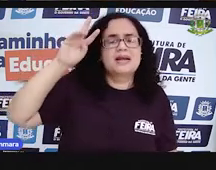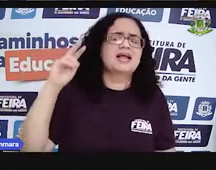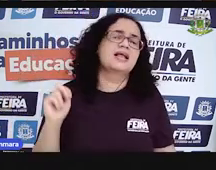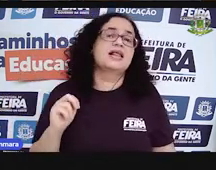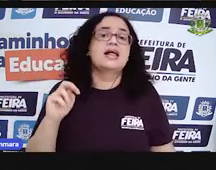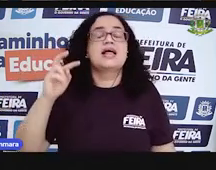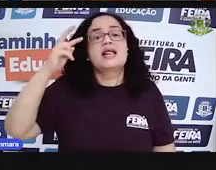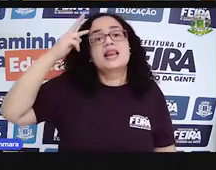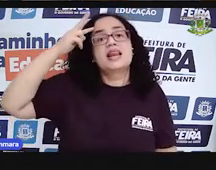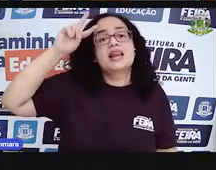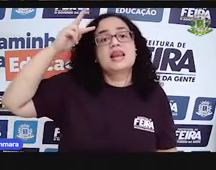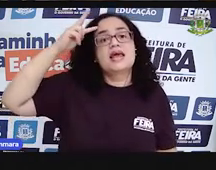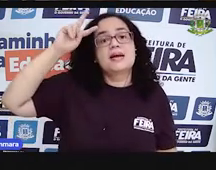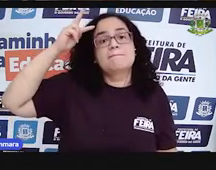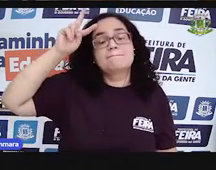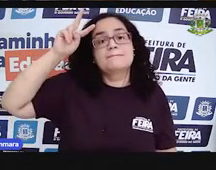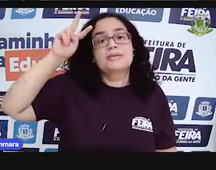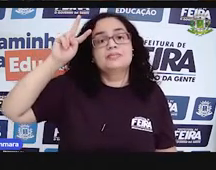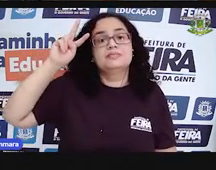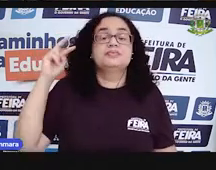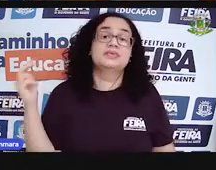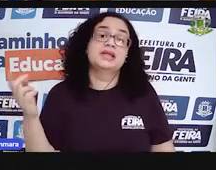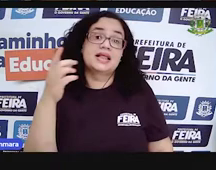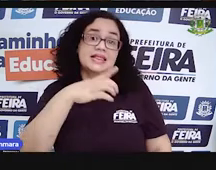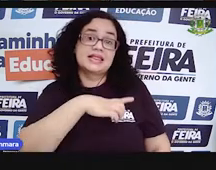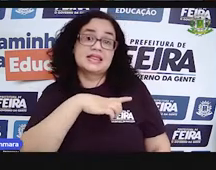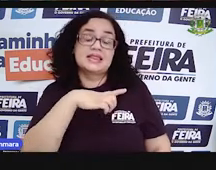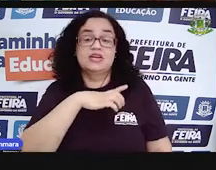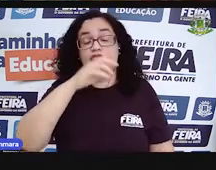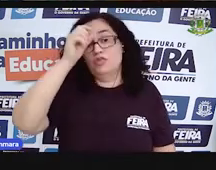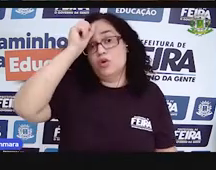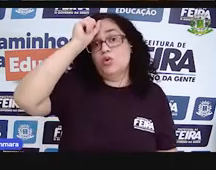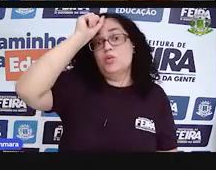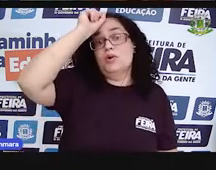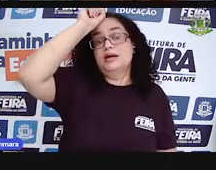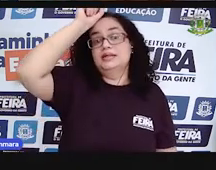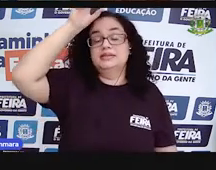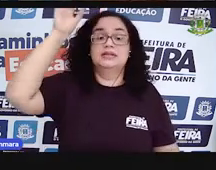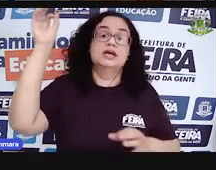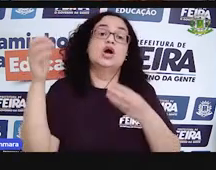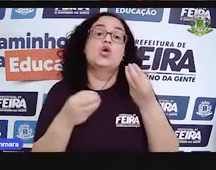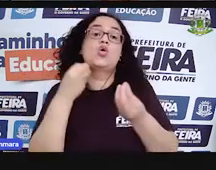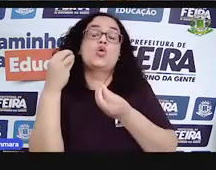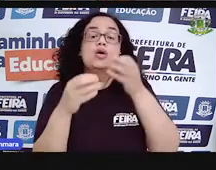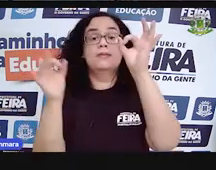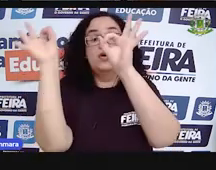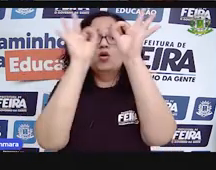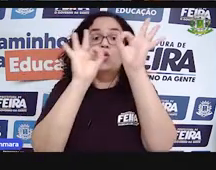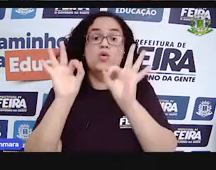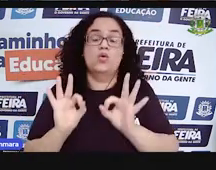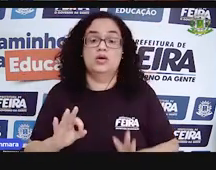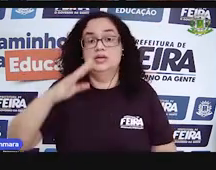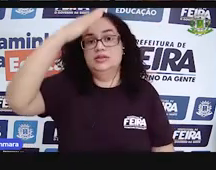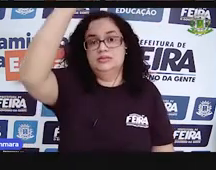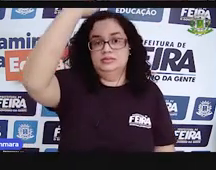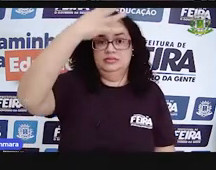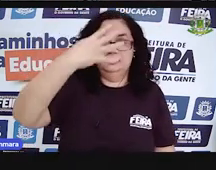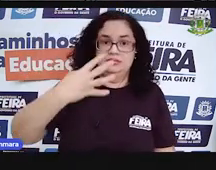lembra que a gente teve uma ideia, uma proposta de organizar essa tabela em ordem